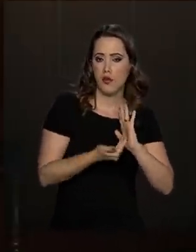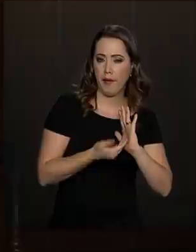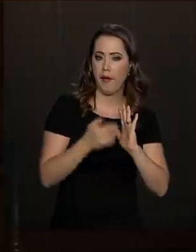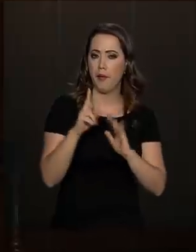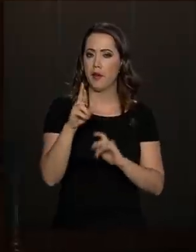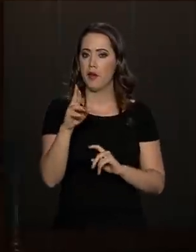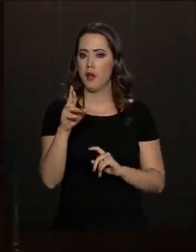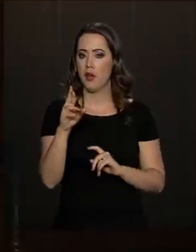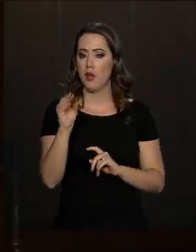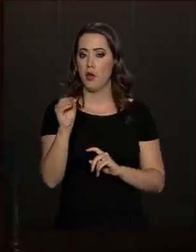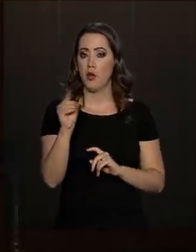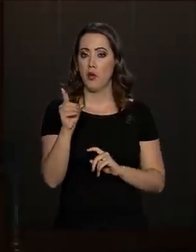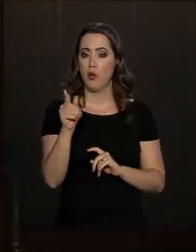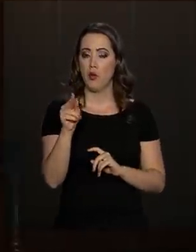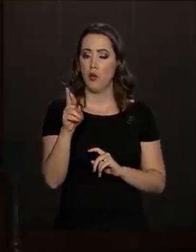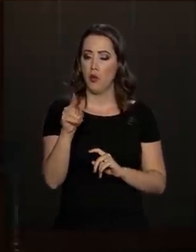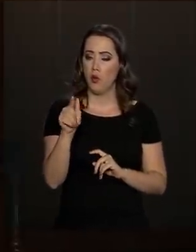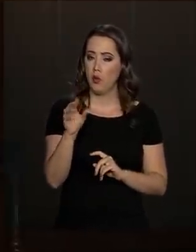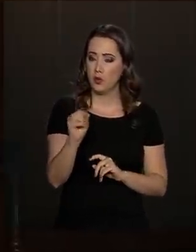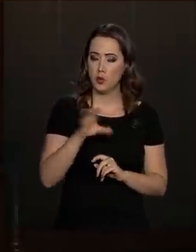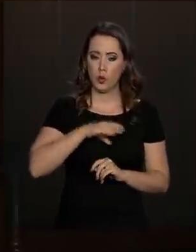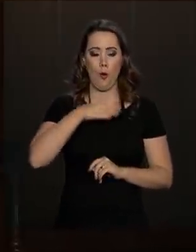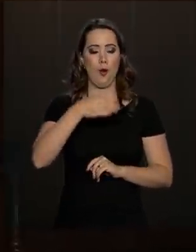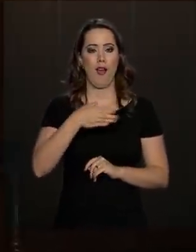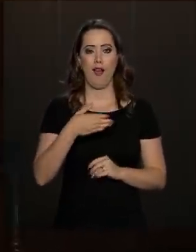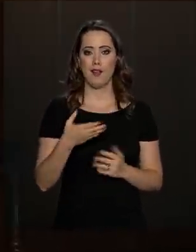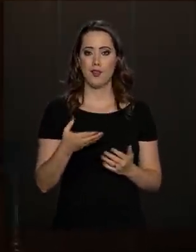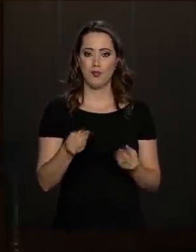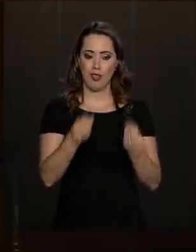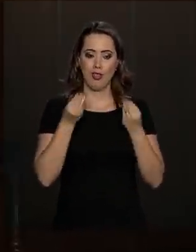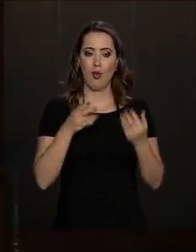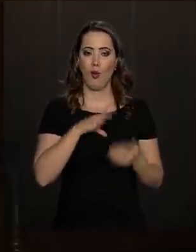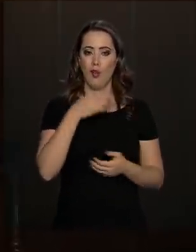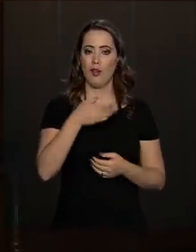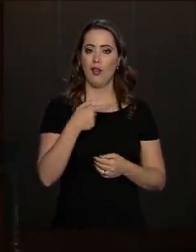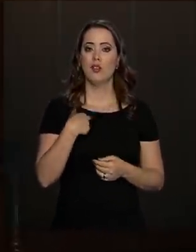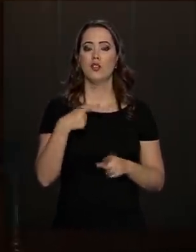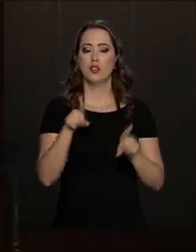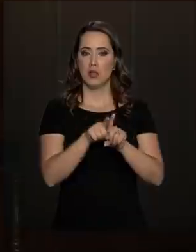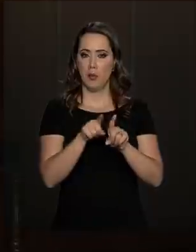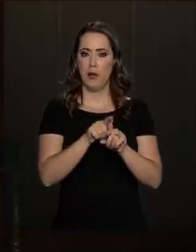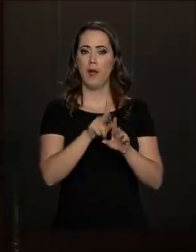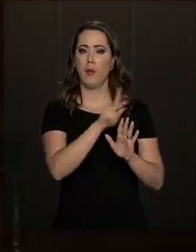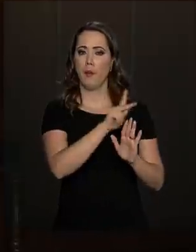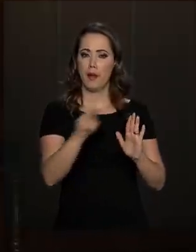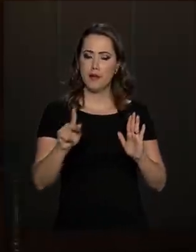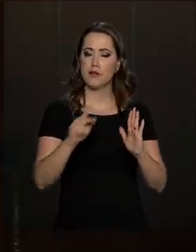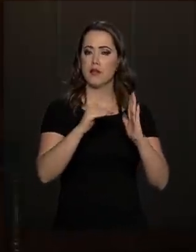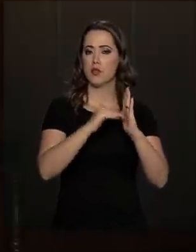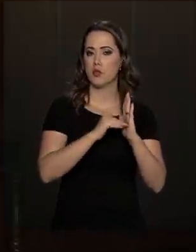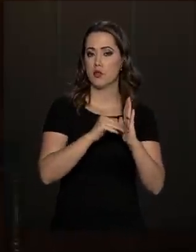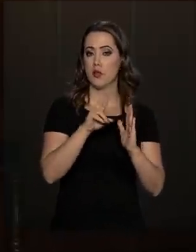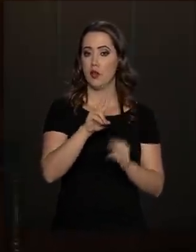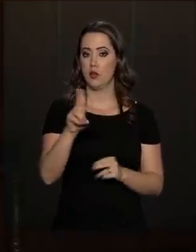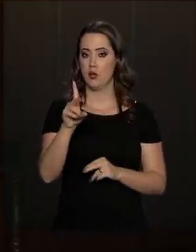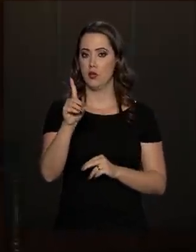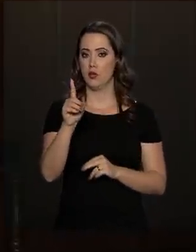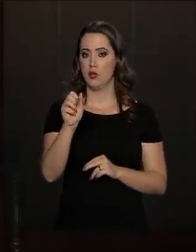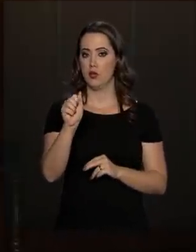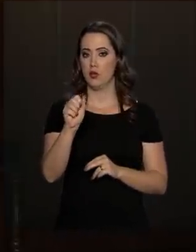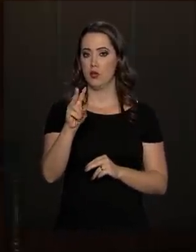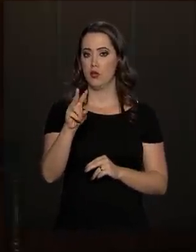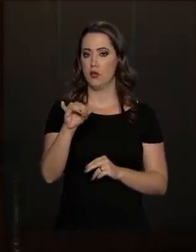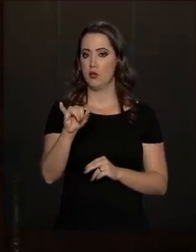foram extraordinariamente encorajadoras. Davi Alcolumbre, o presidente do Senado, também, da mesma